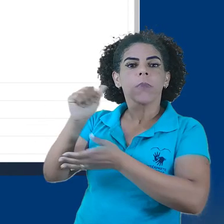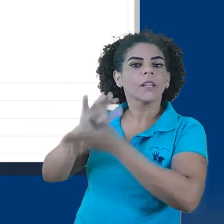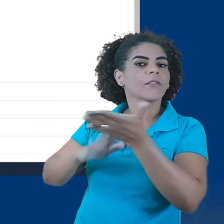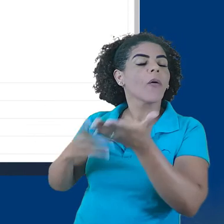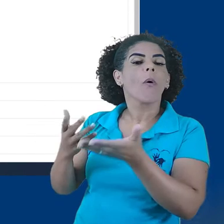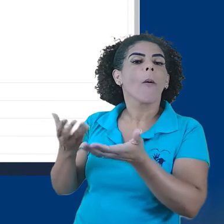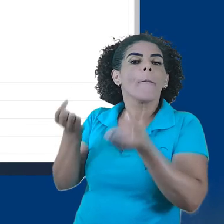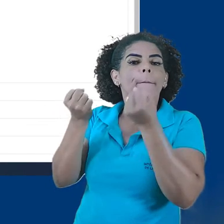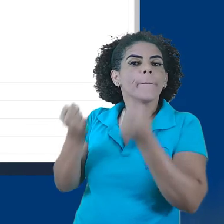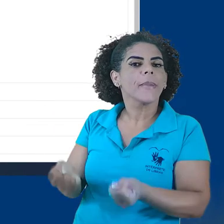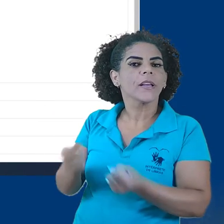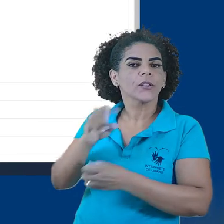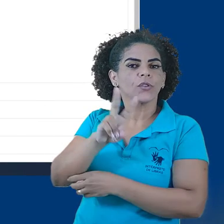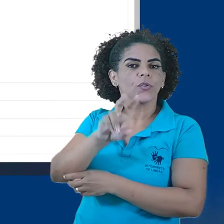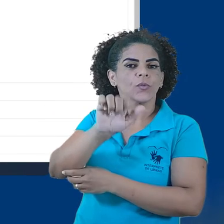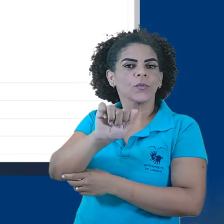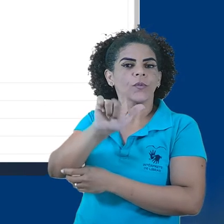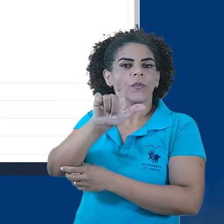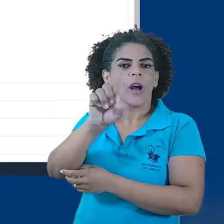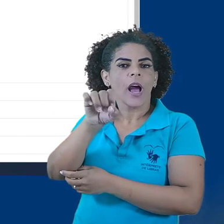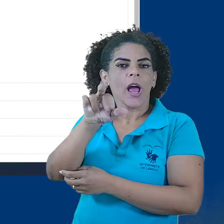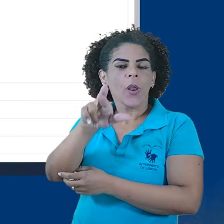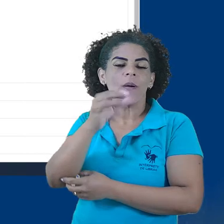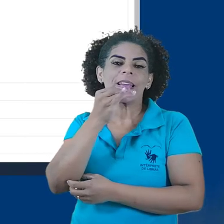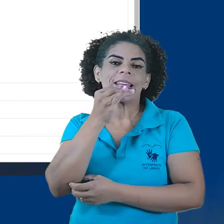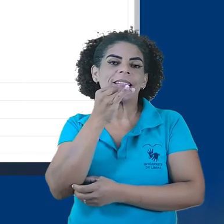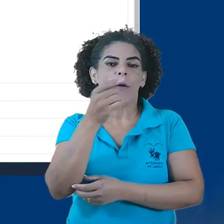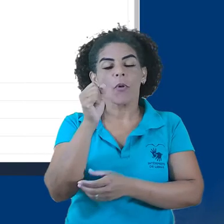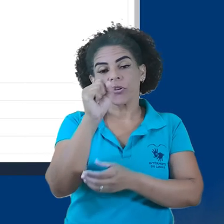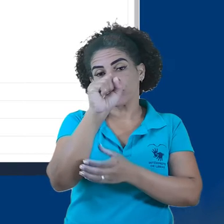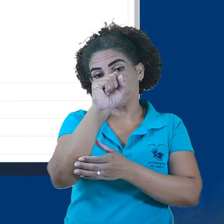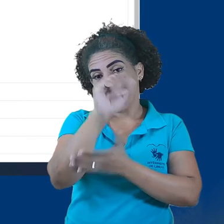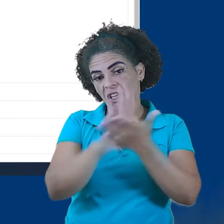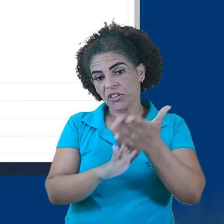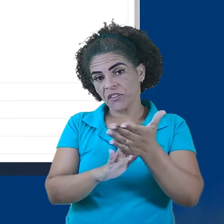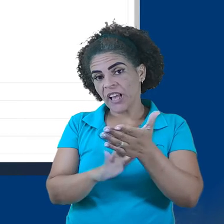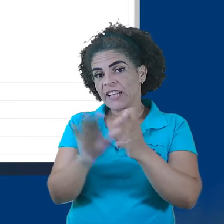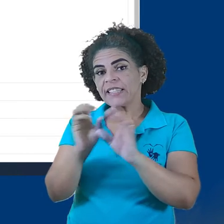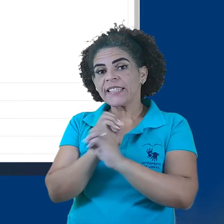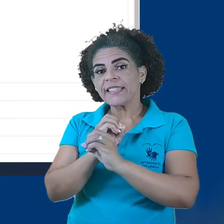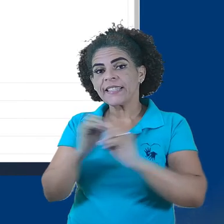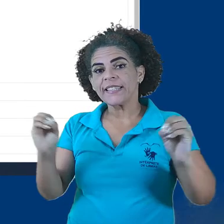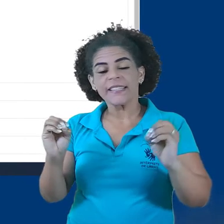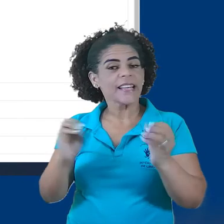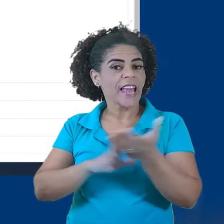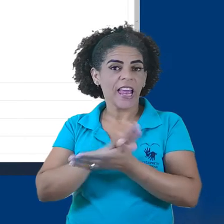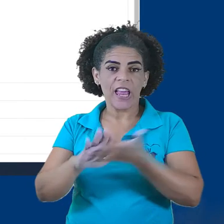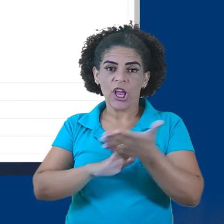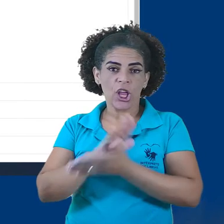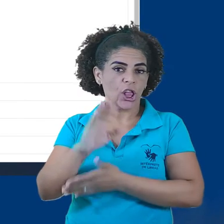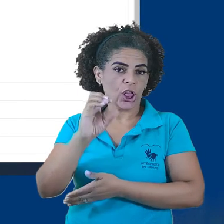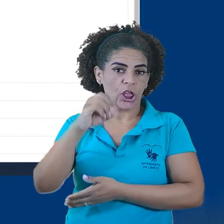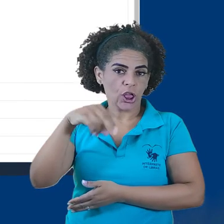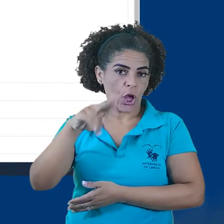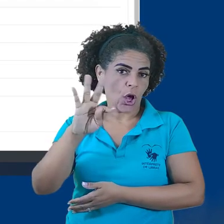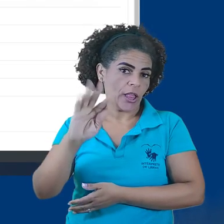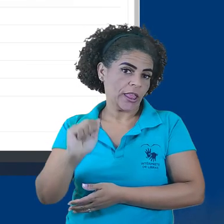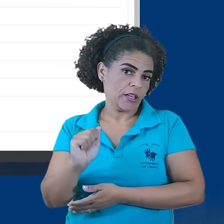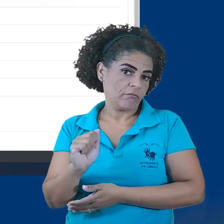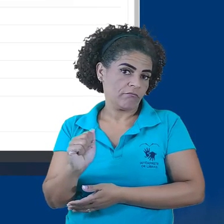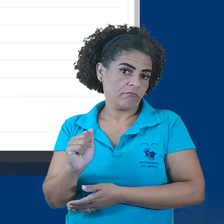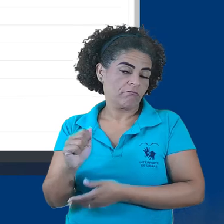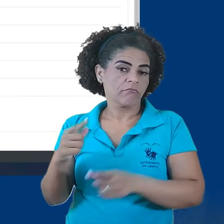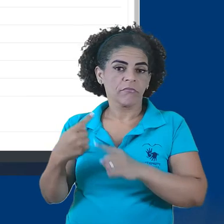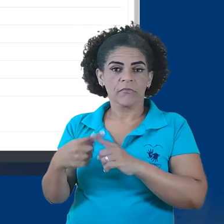valores para nota. Repare, eu poderia criar uma tarefa que não tem valor, ou seja, que ela não